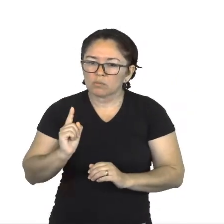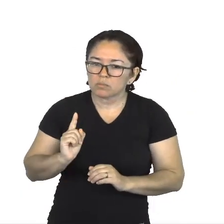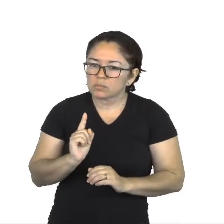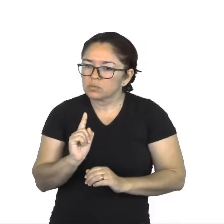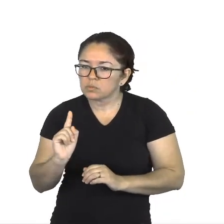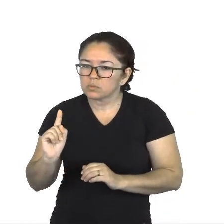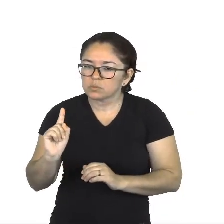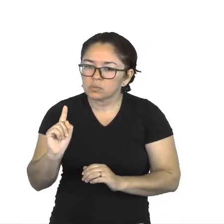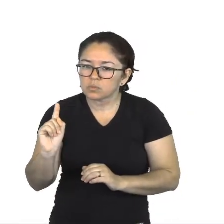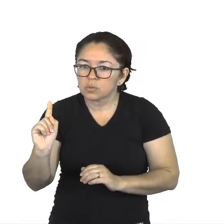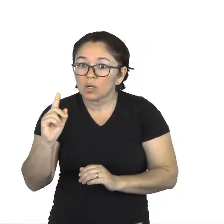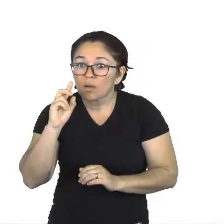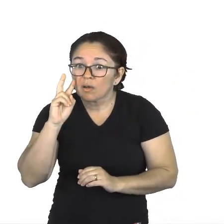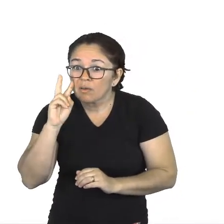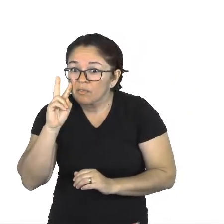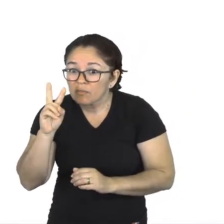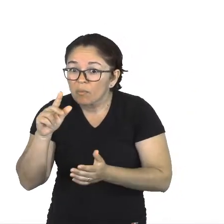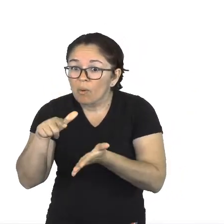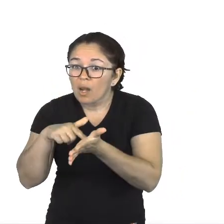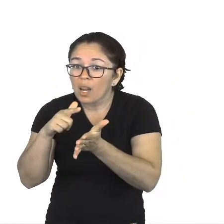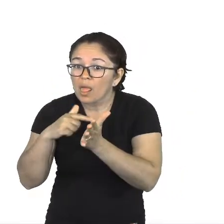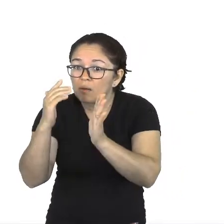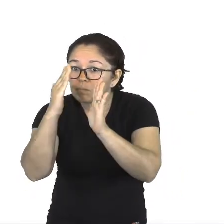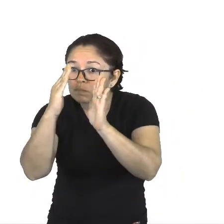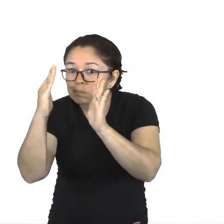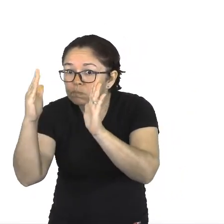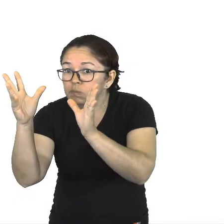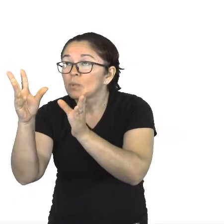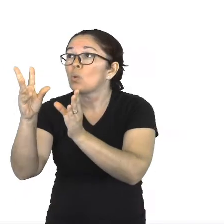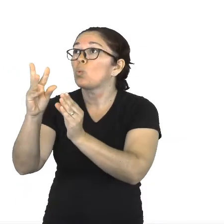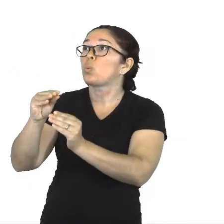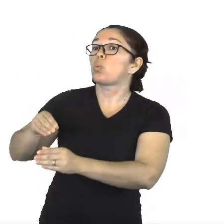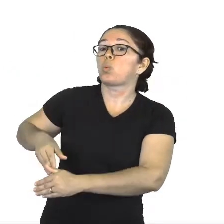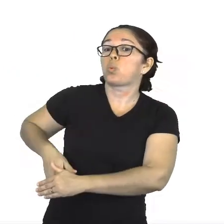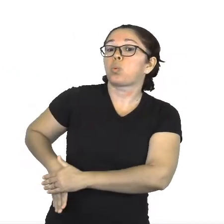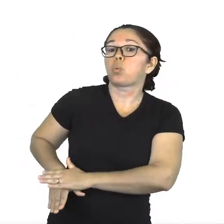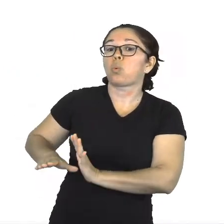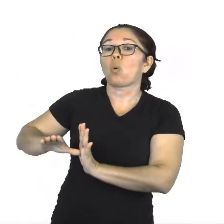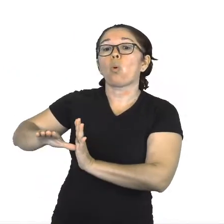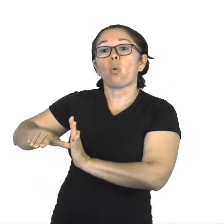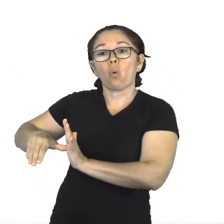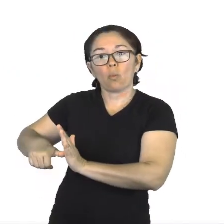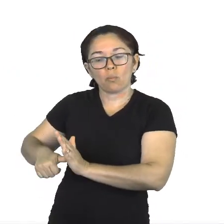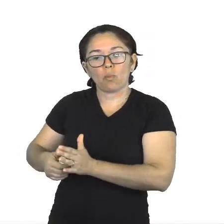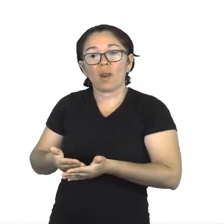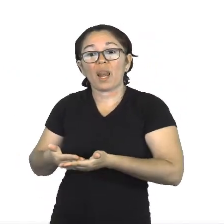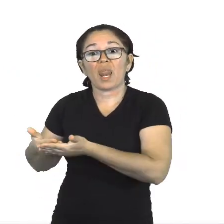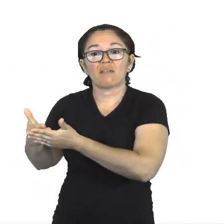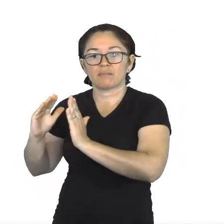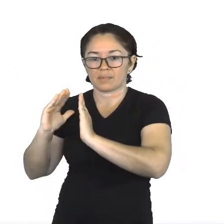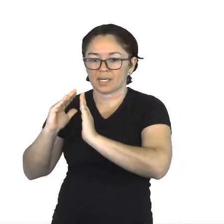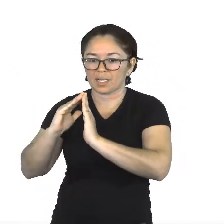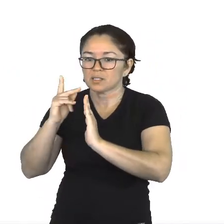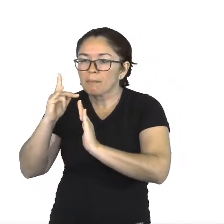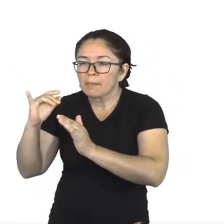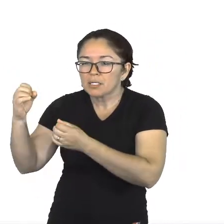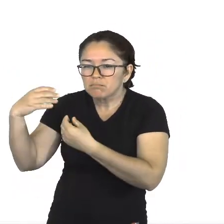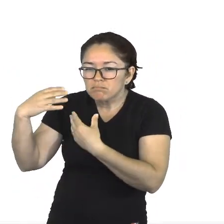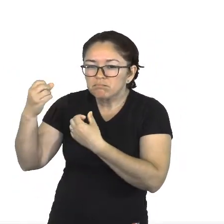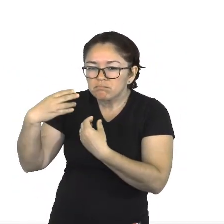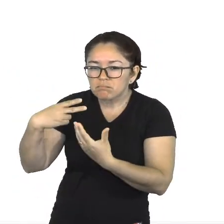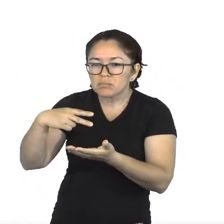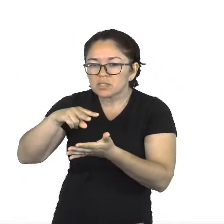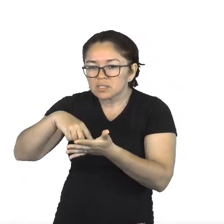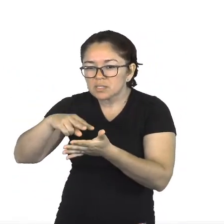livros e levá-los para a casa onde o pai adotivo a ensina a ler com as palavras dos livros e